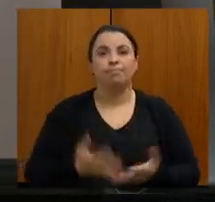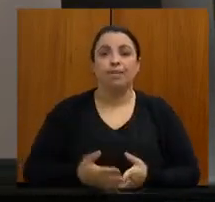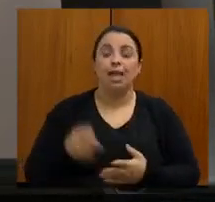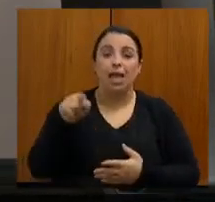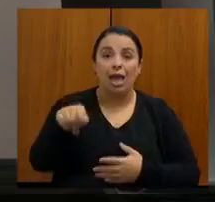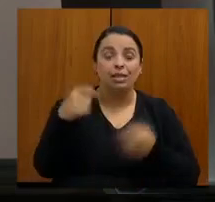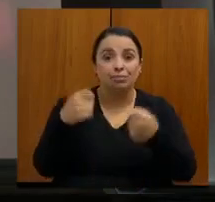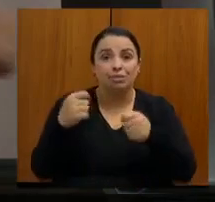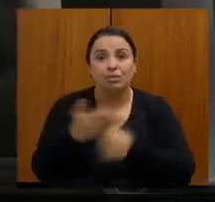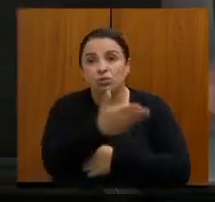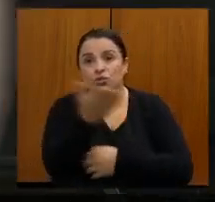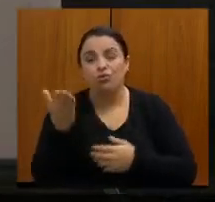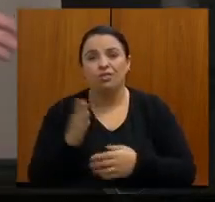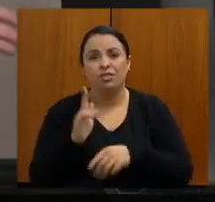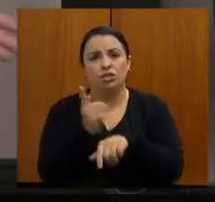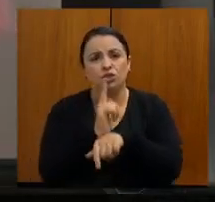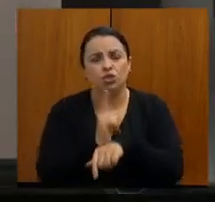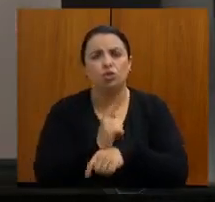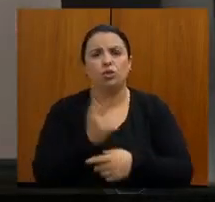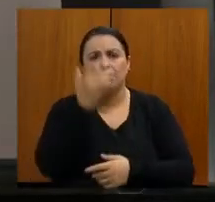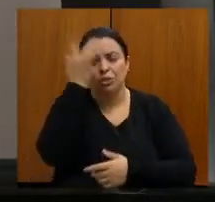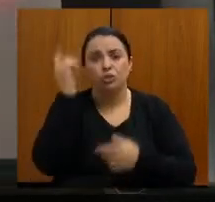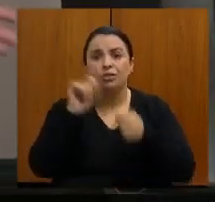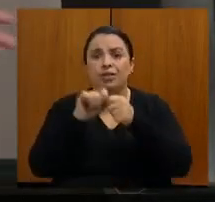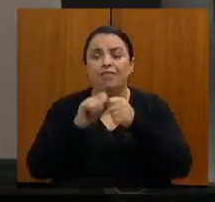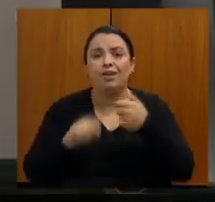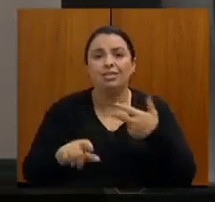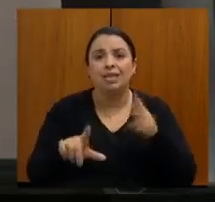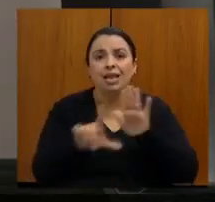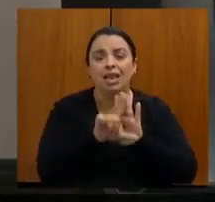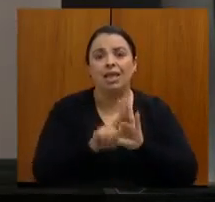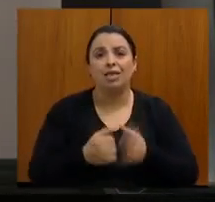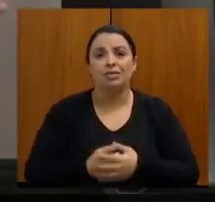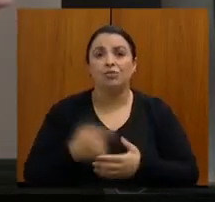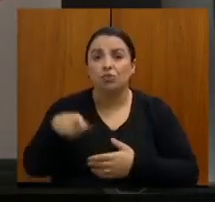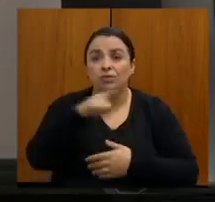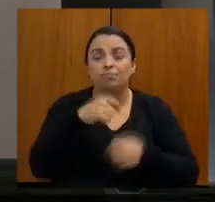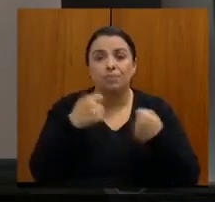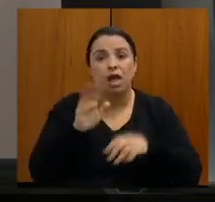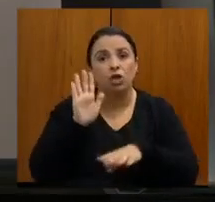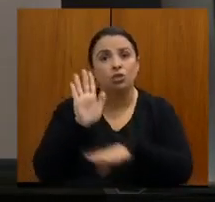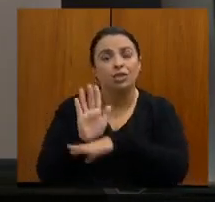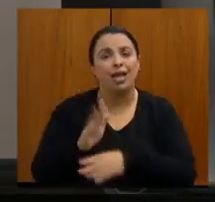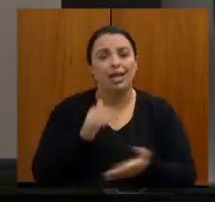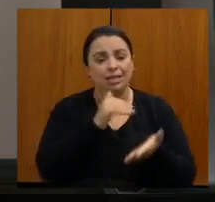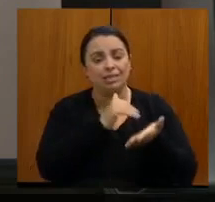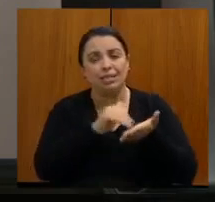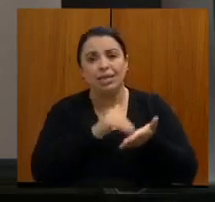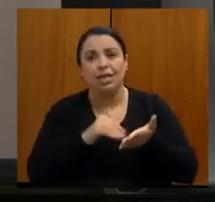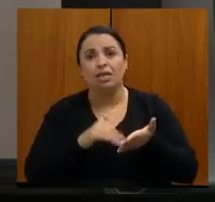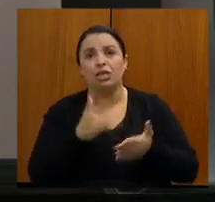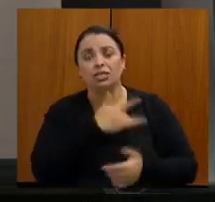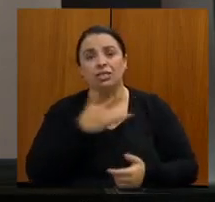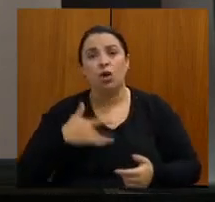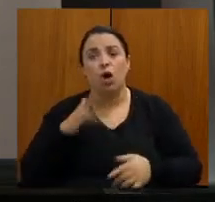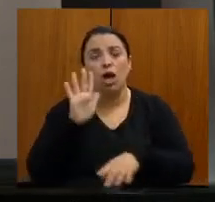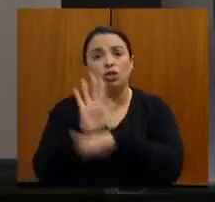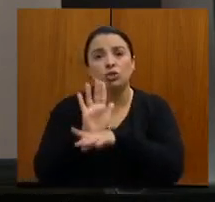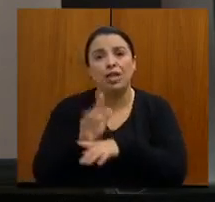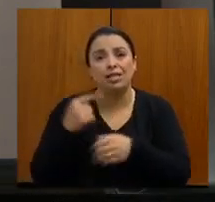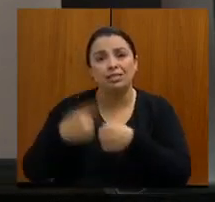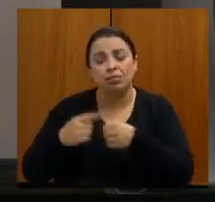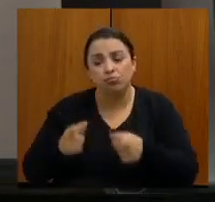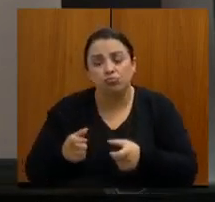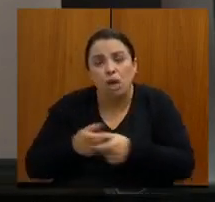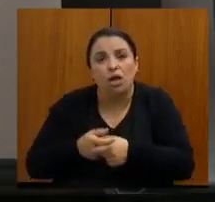elas precisam dos gestores. Que vocês ajudem, que a secretária de saúde se organize para ajudar aqueles municípios menores, que não